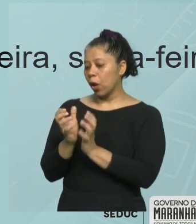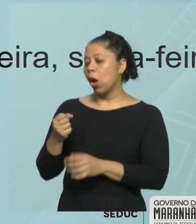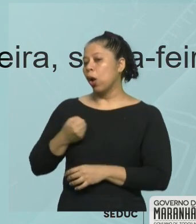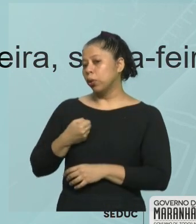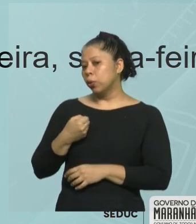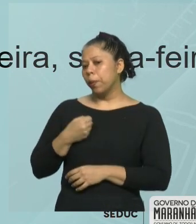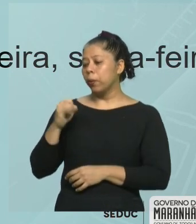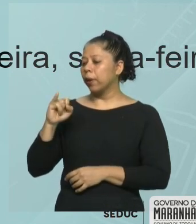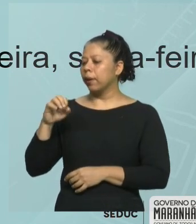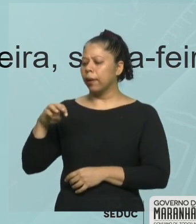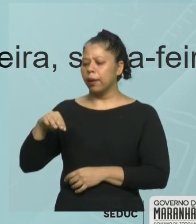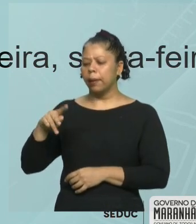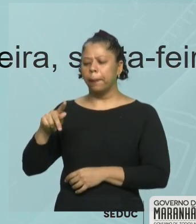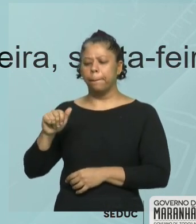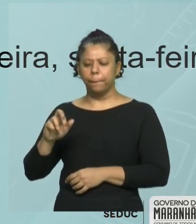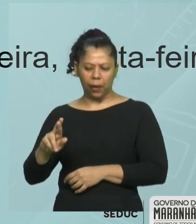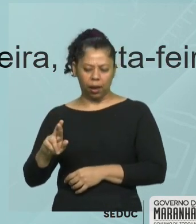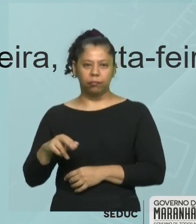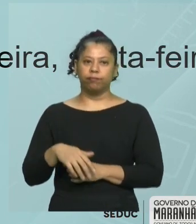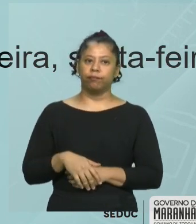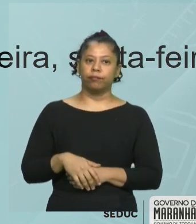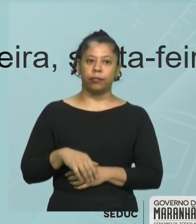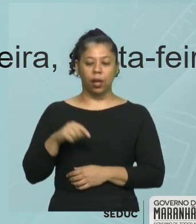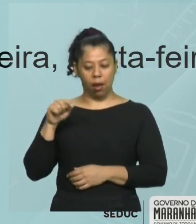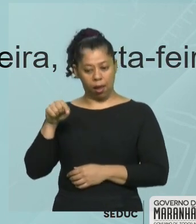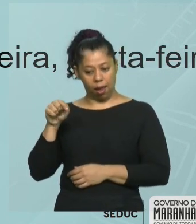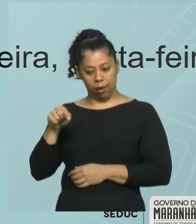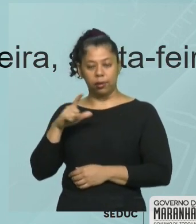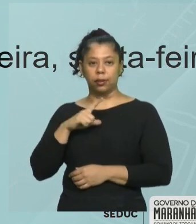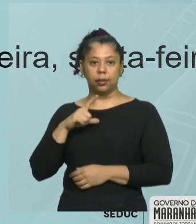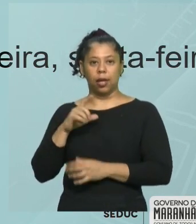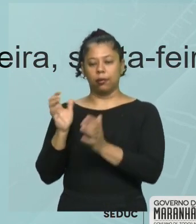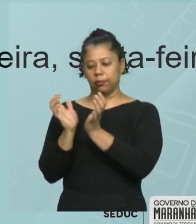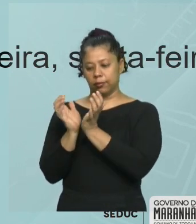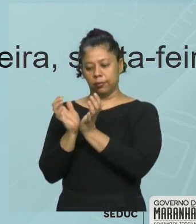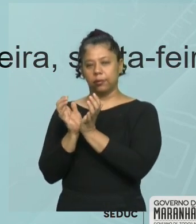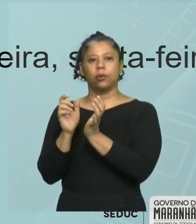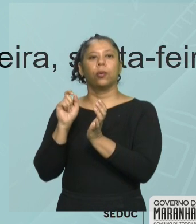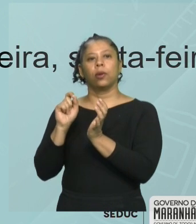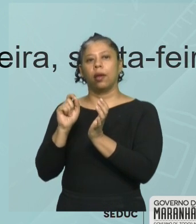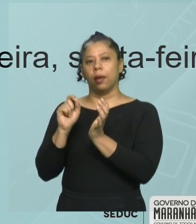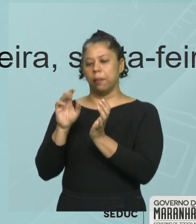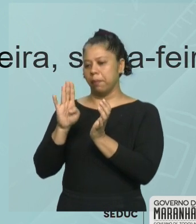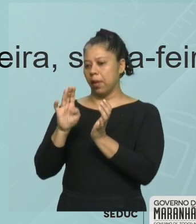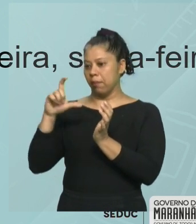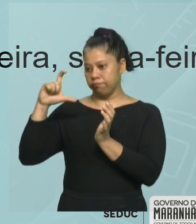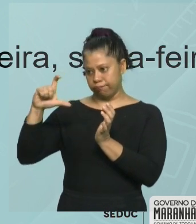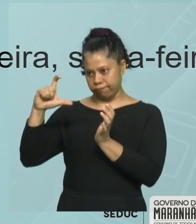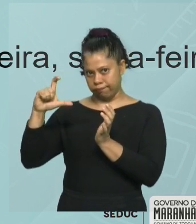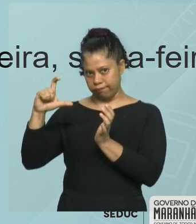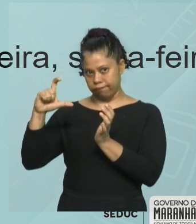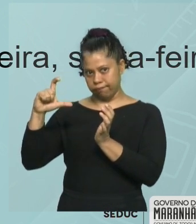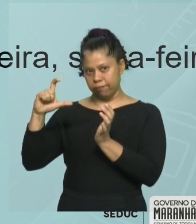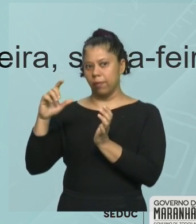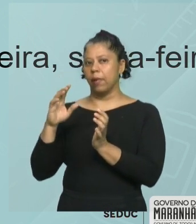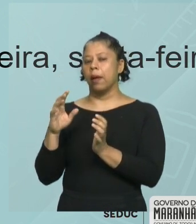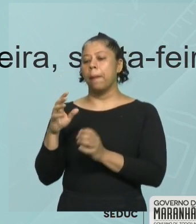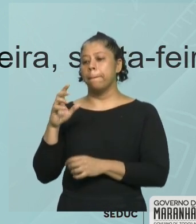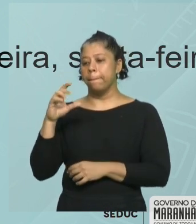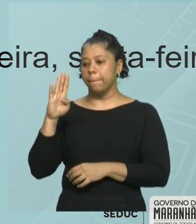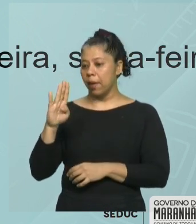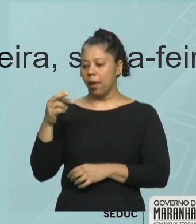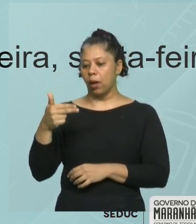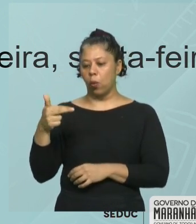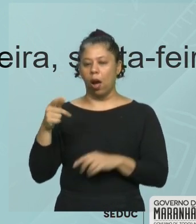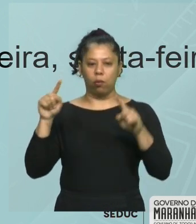Agora, pensa comigo. Aqui no conjunto dos números ímpares, eu estou chamando de conjunto B. B é igual,